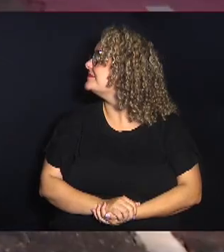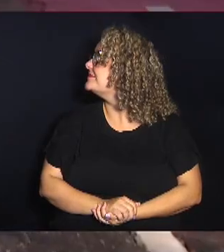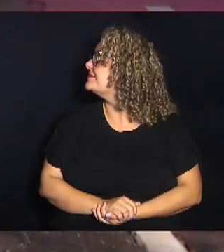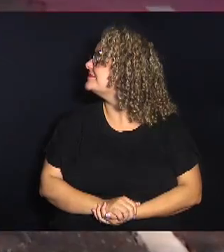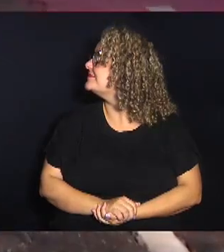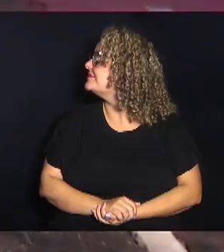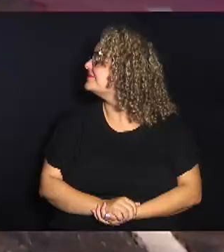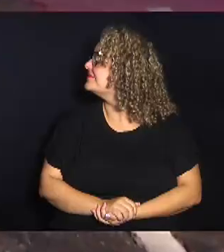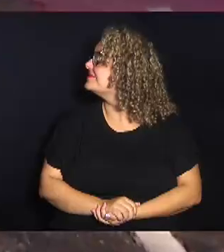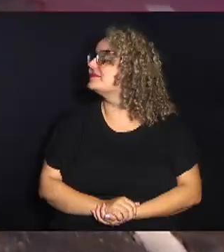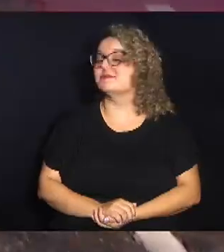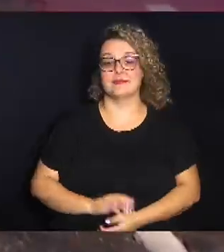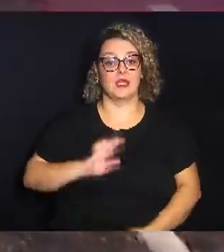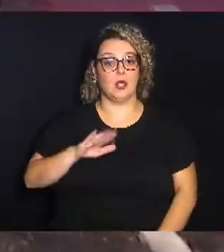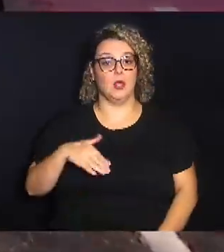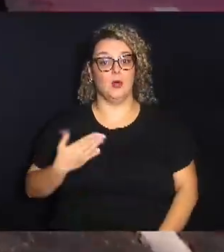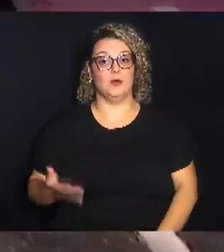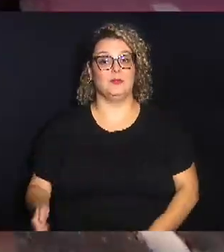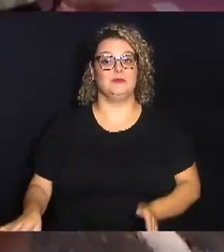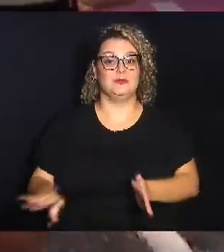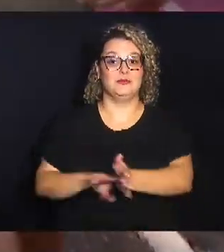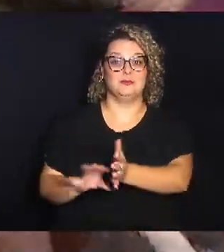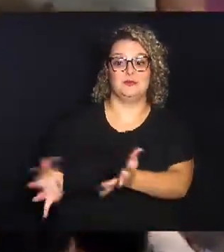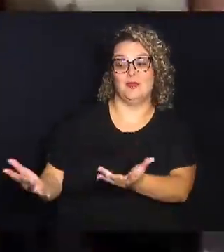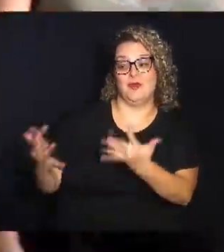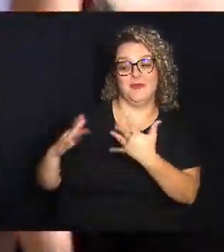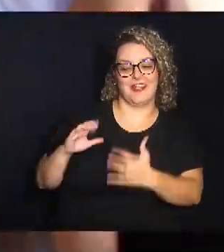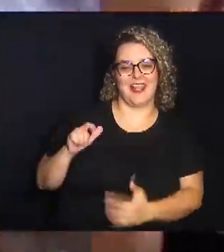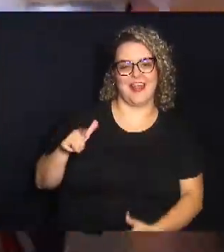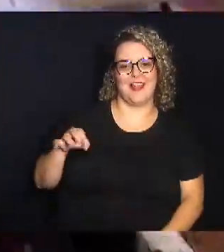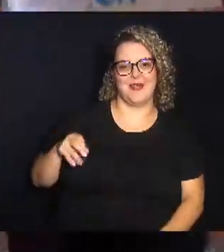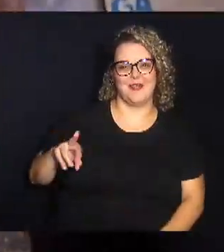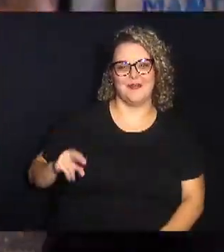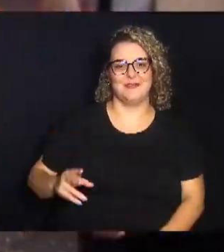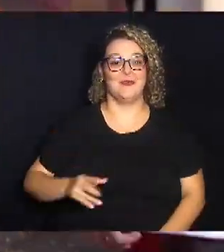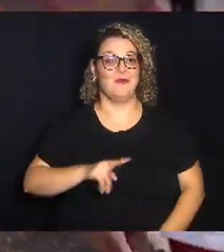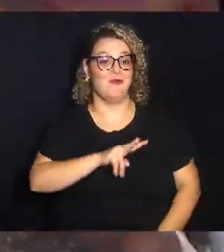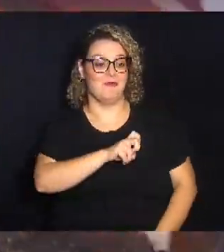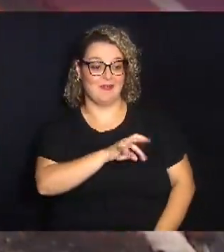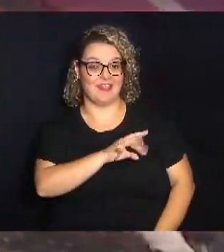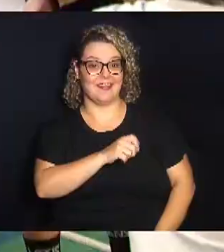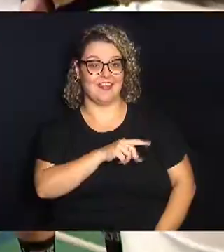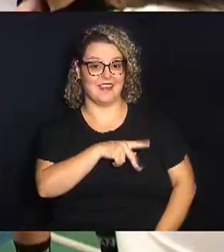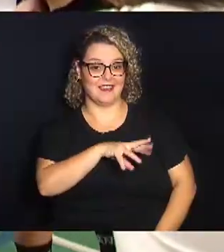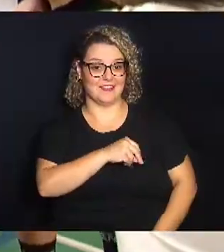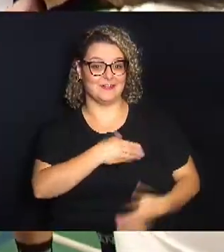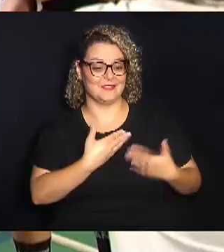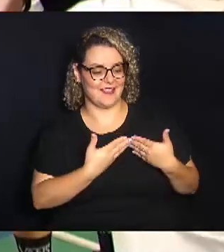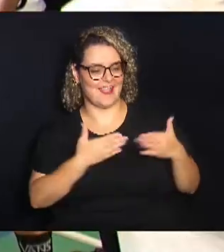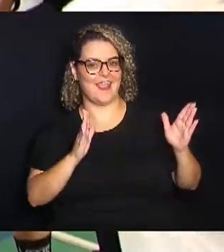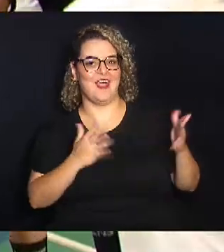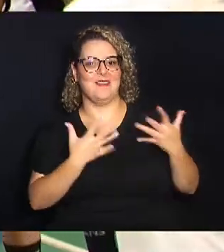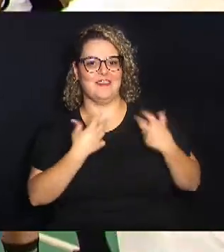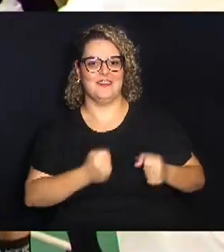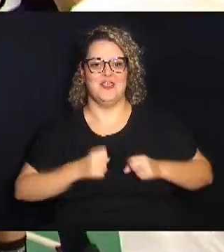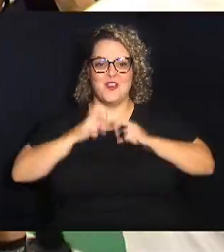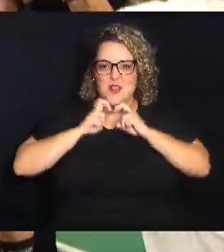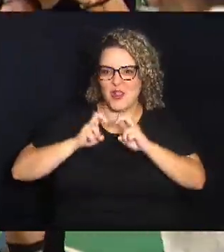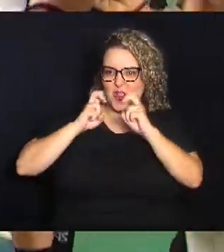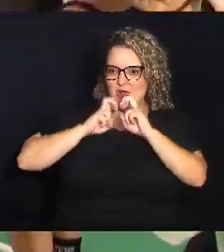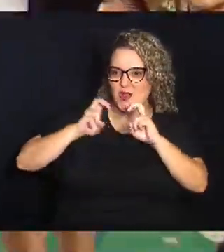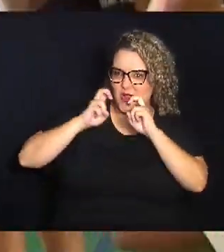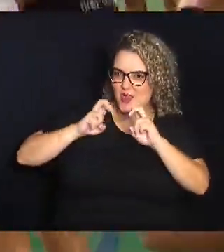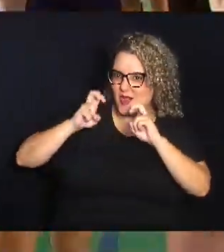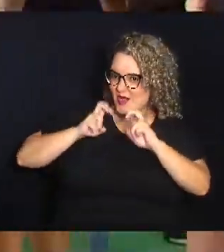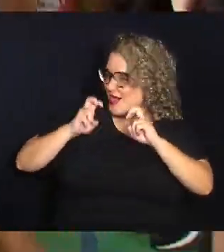Quando chegam os calouros, os veteranos estão de braços abertos para recepcioná-los, com grito de guerra e tudo.